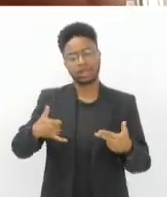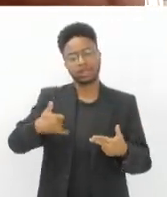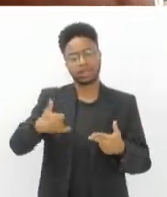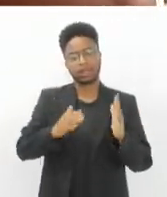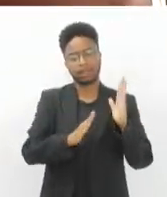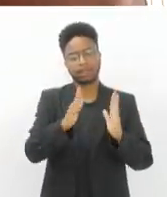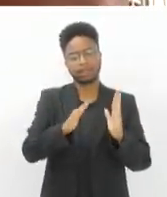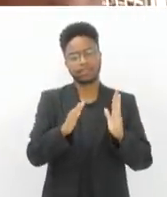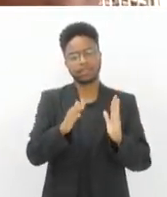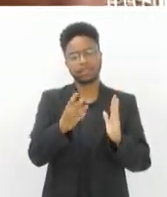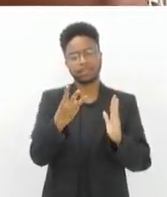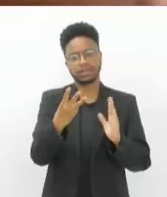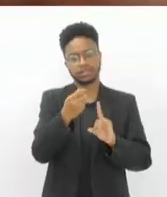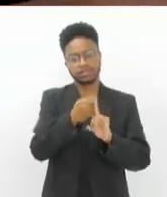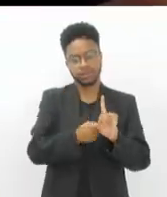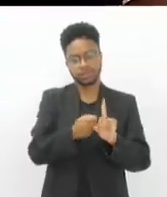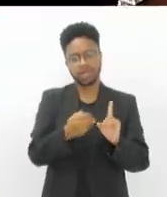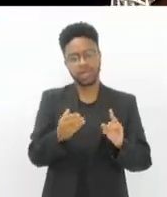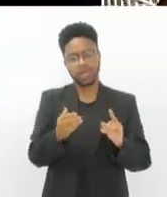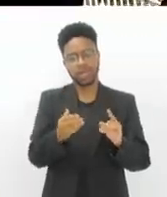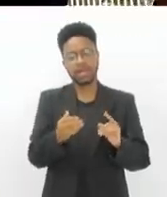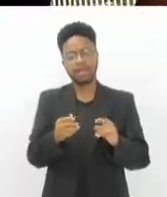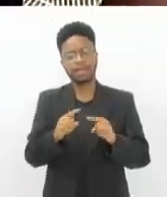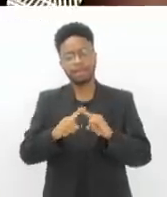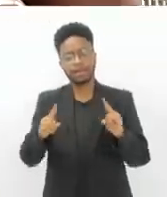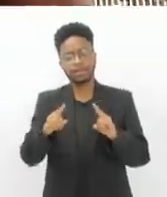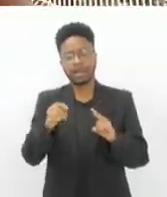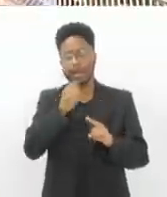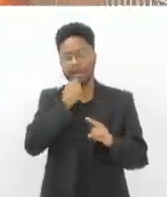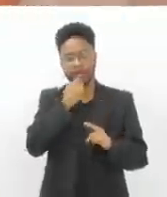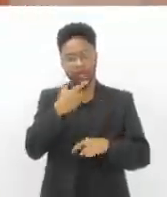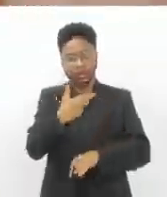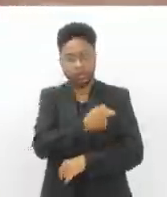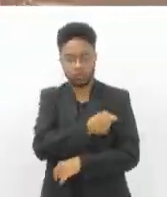meses e que ainda não tenham recebido a imunização este ano.